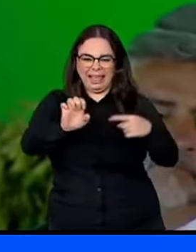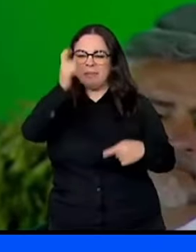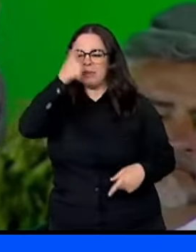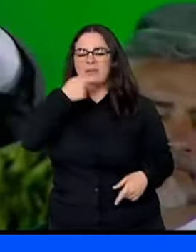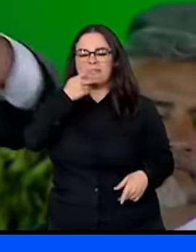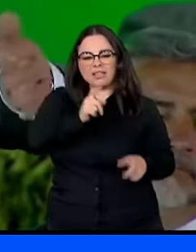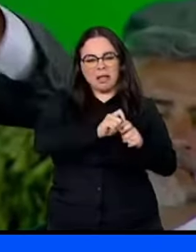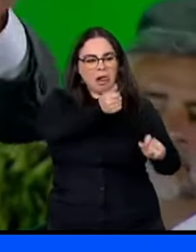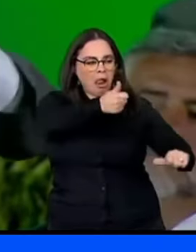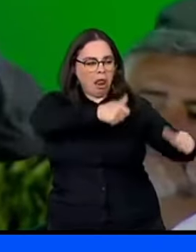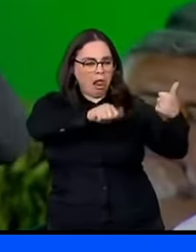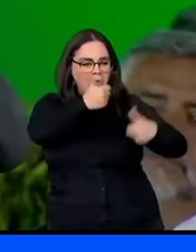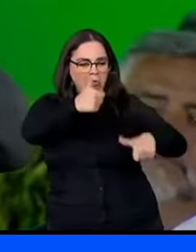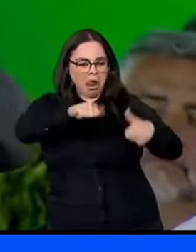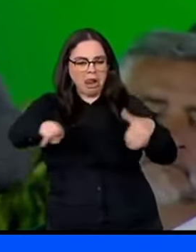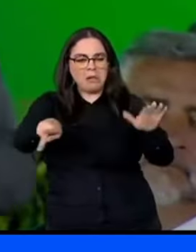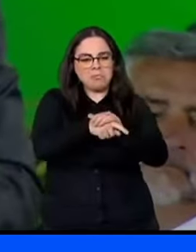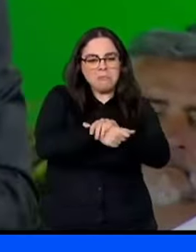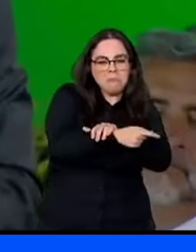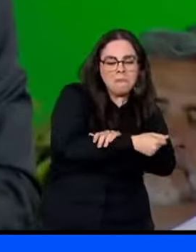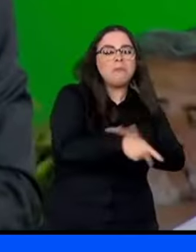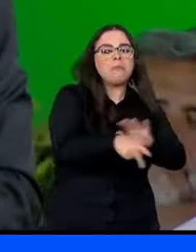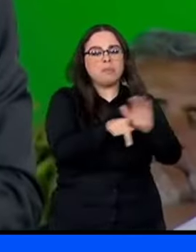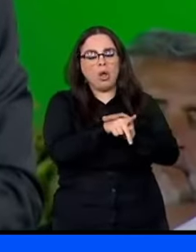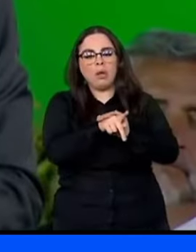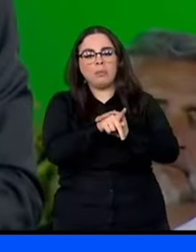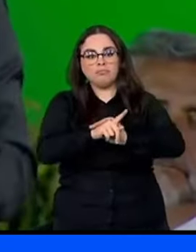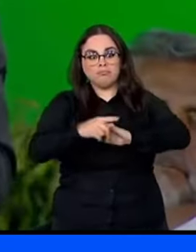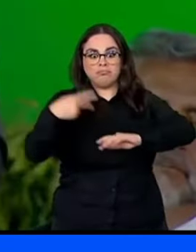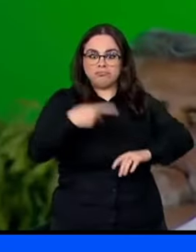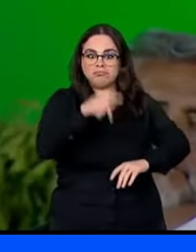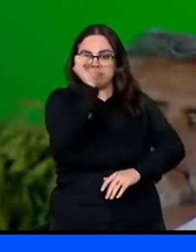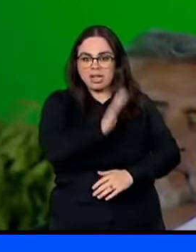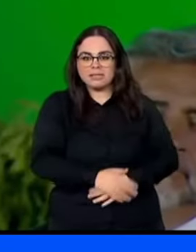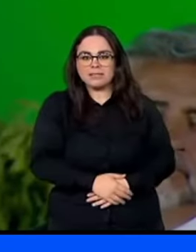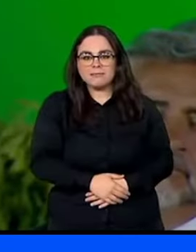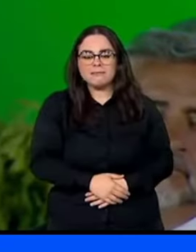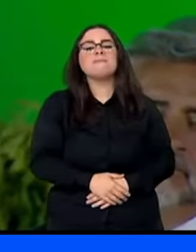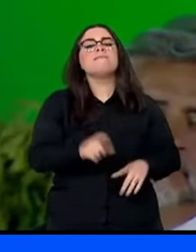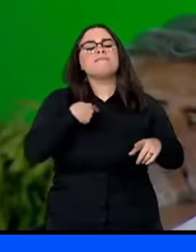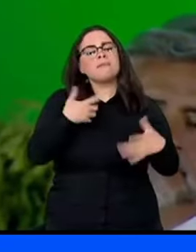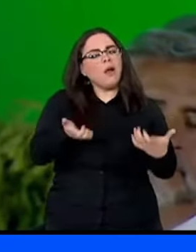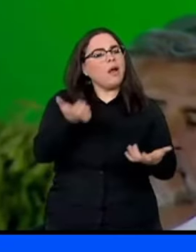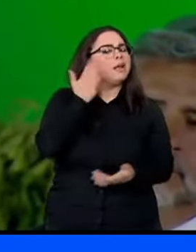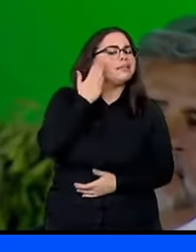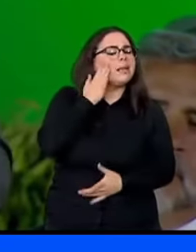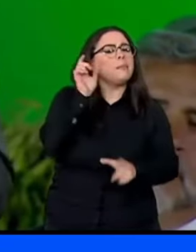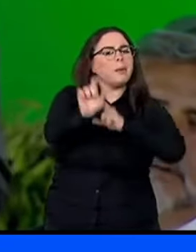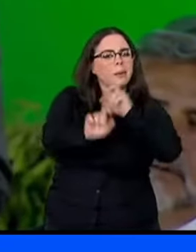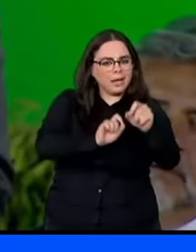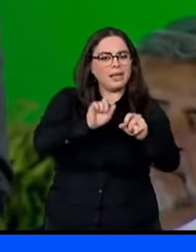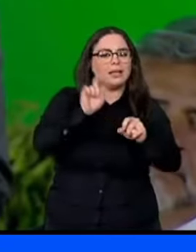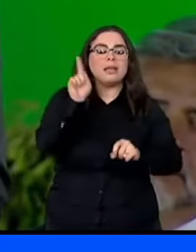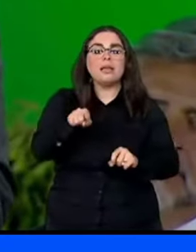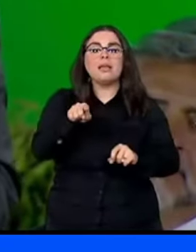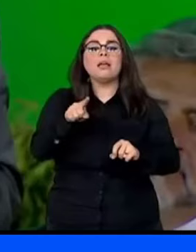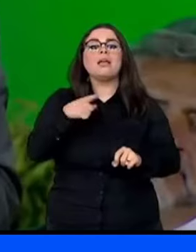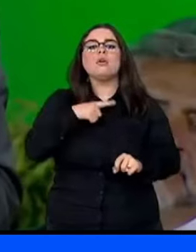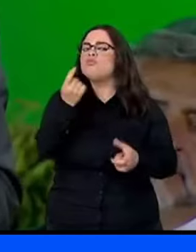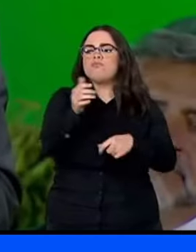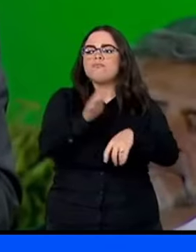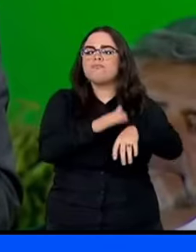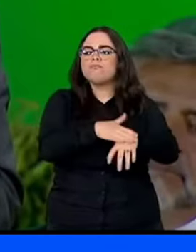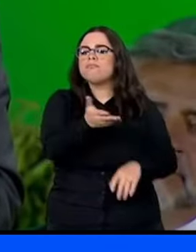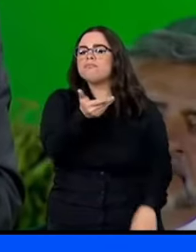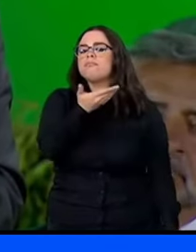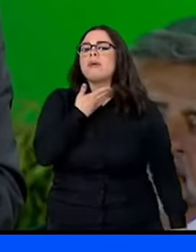avaliação Para dar investimento grande para o nosso país E eu queria saber Com quem que vocês conversam no Brasil